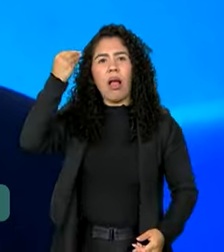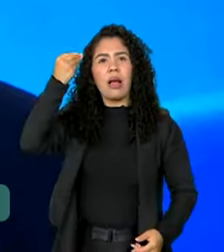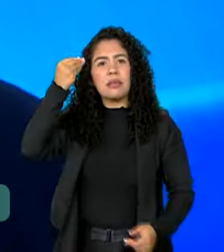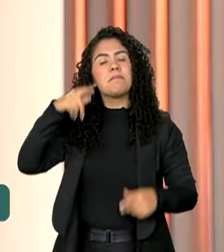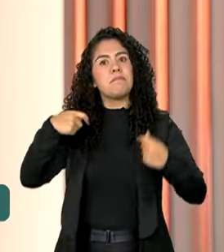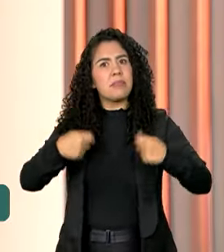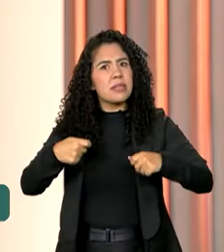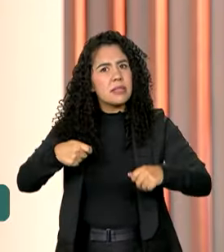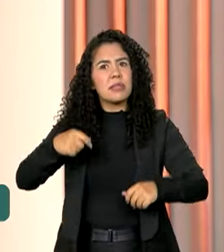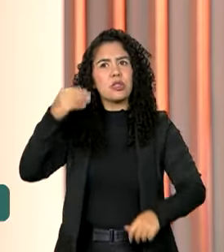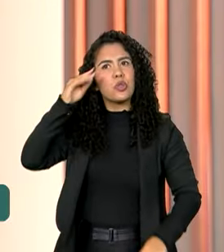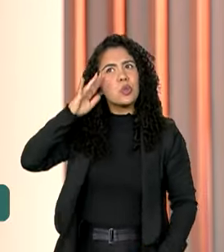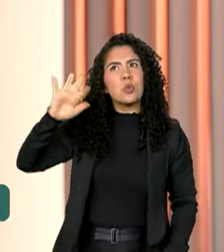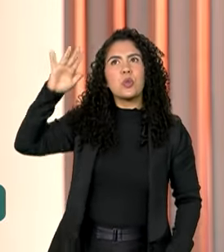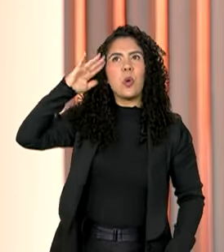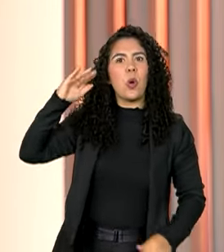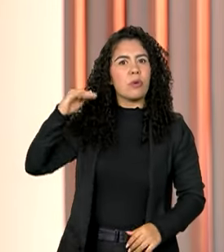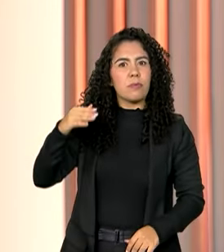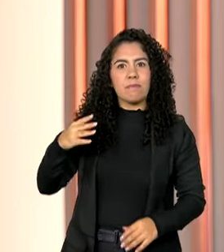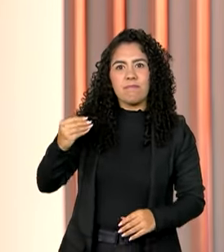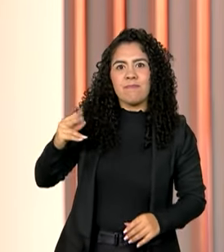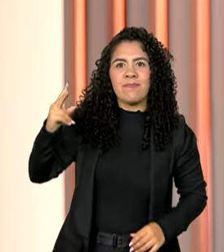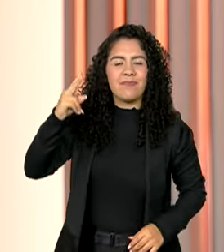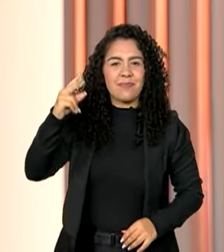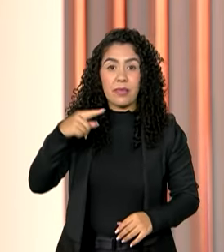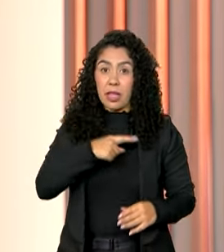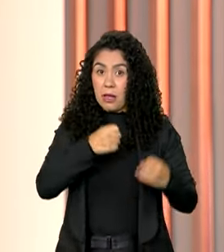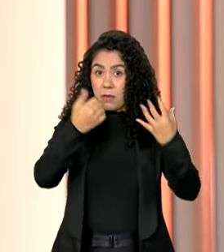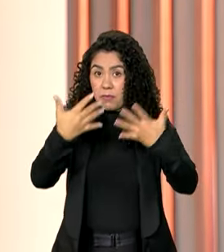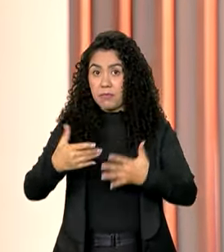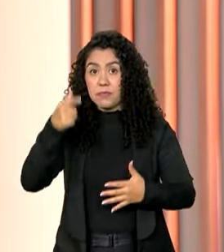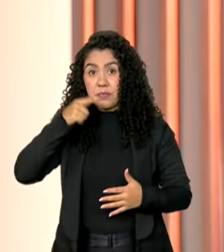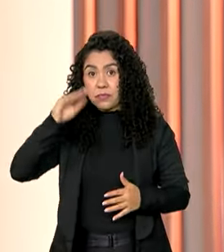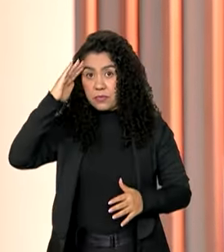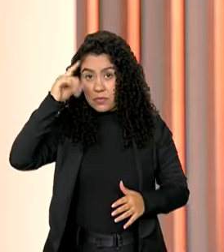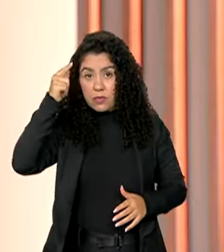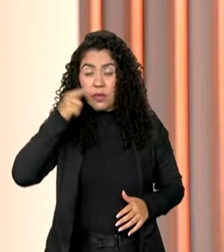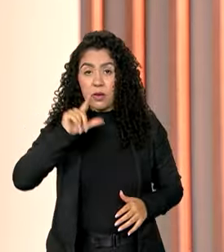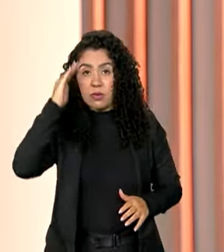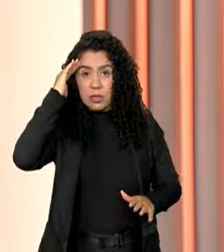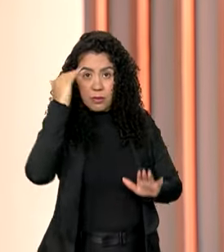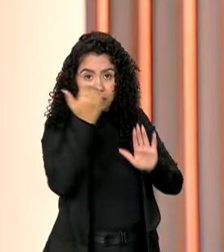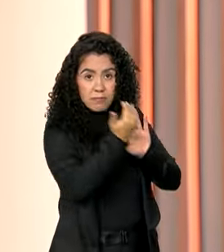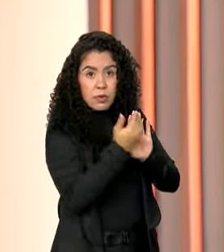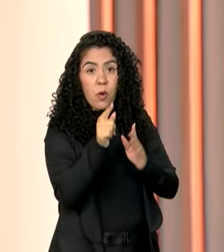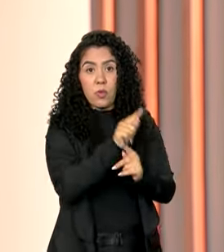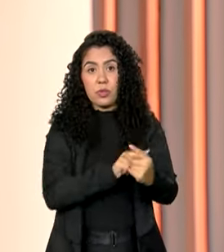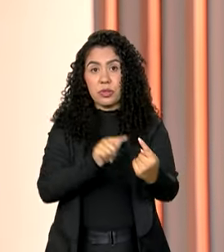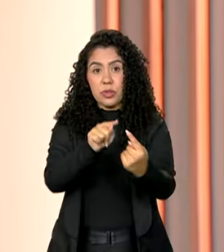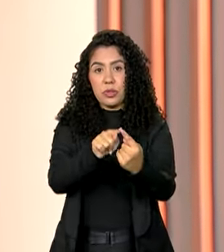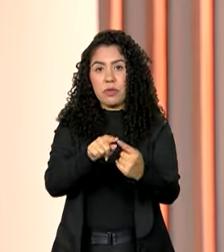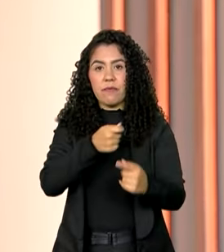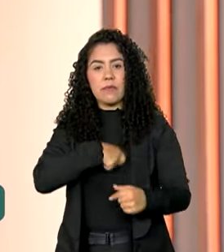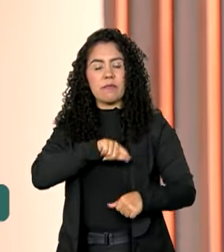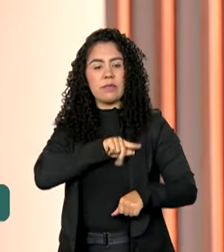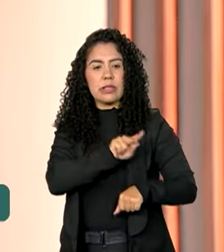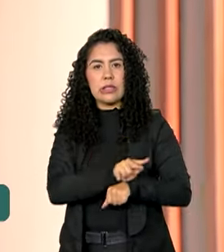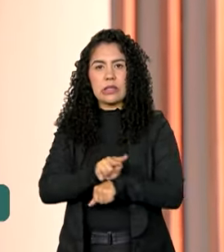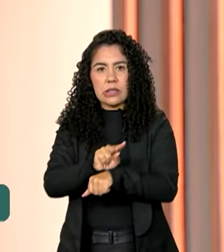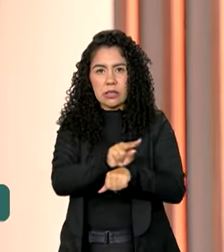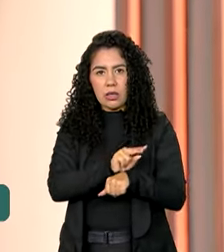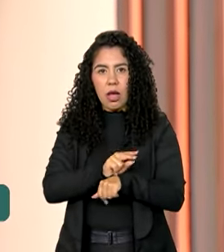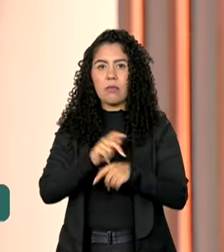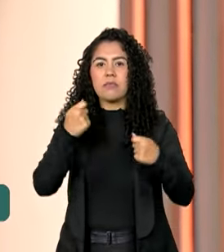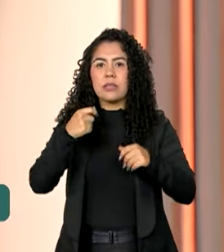sonhar grande. Para garantir o cumprimento da meta fiscal deste ano, que prevê zerar o saldo negativo nas